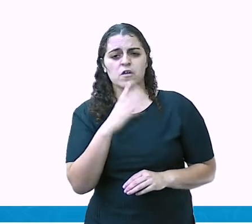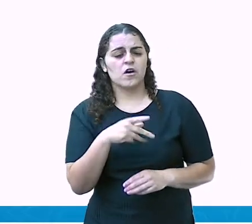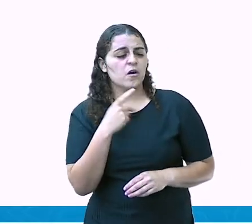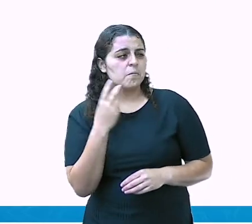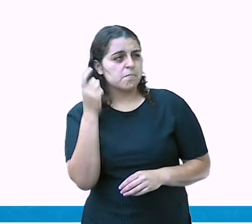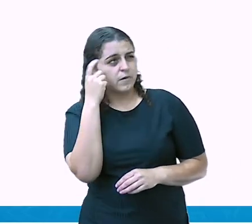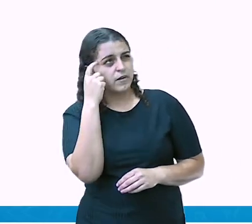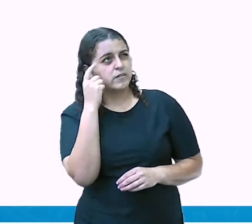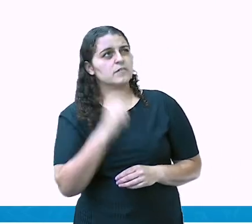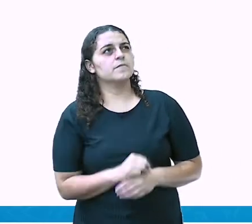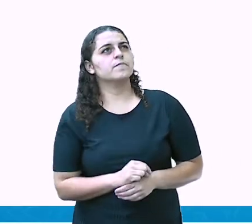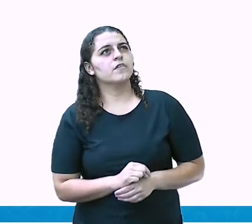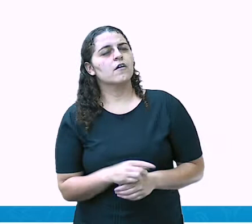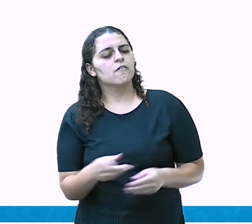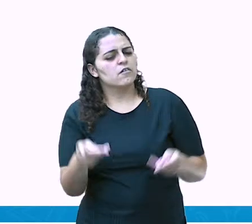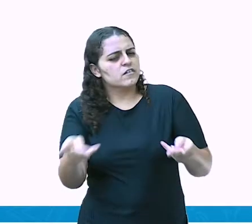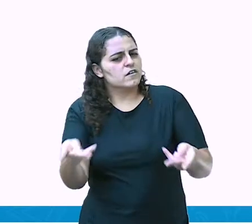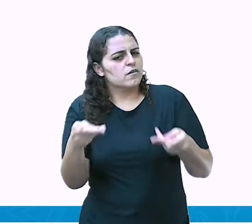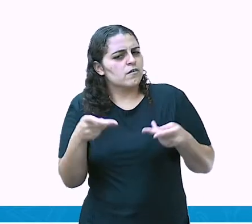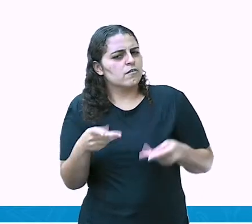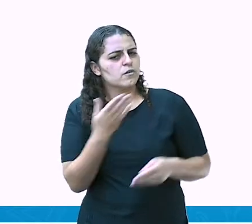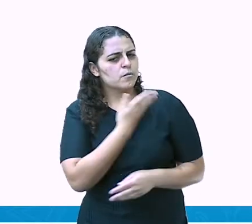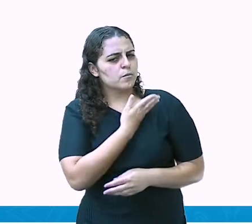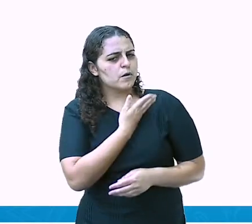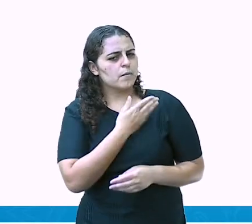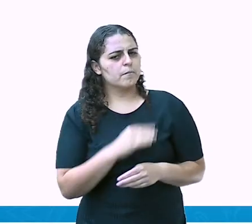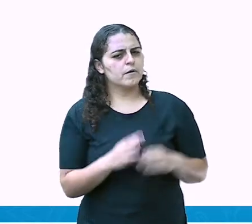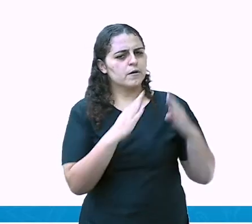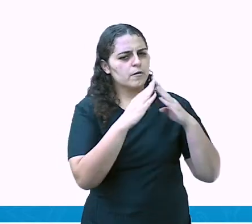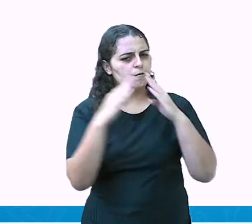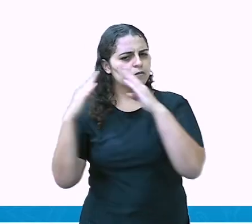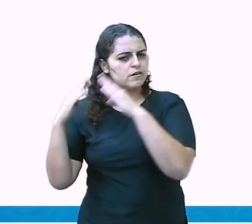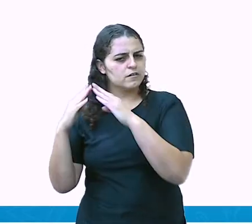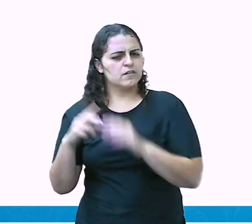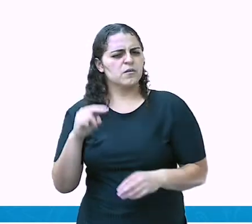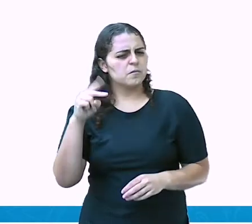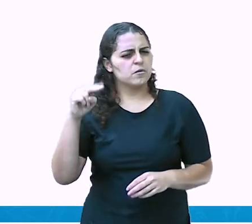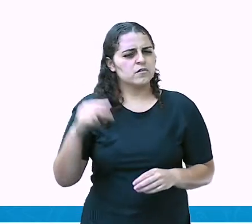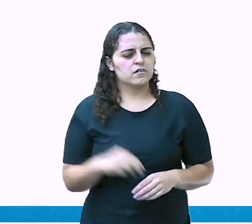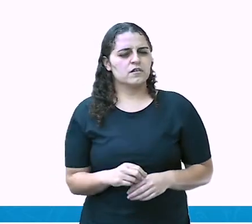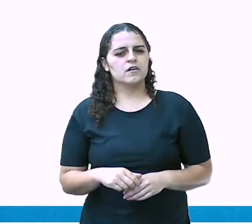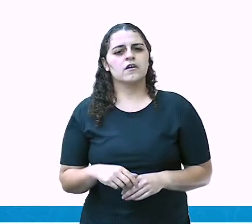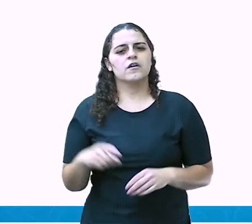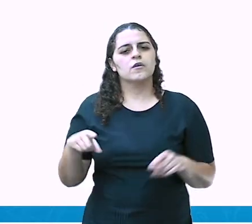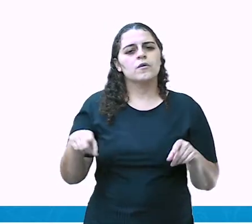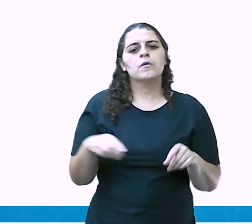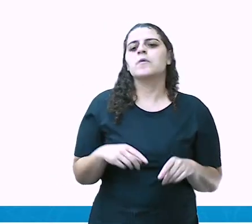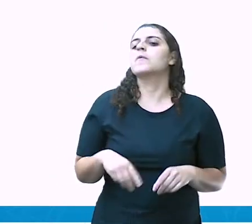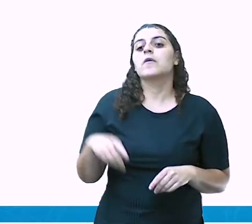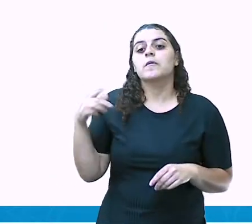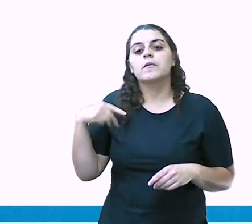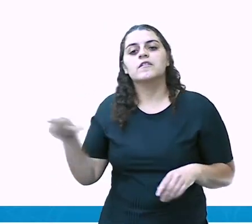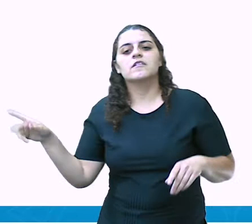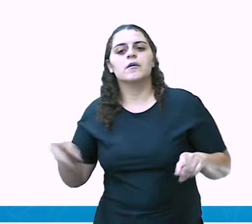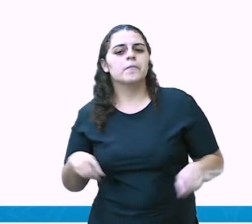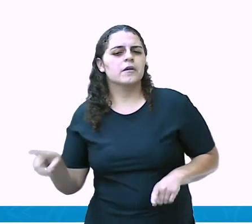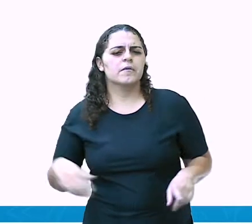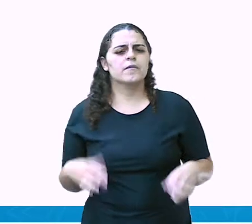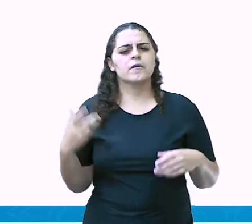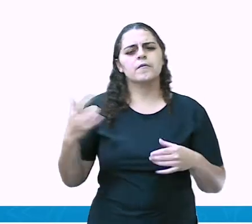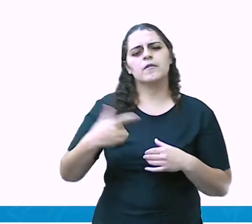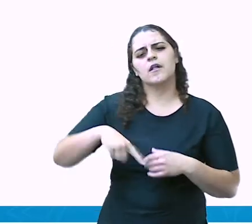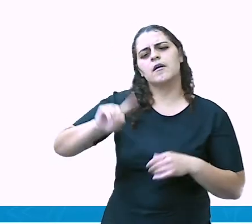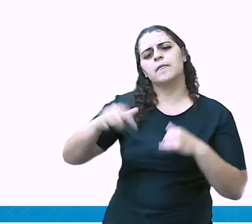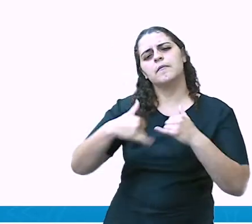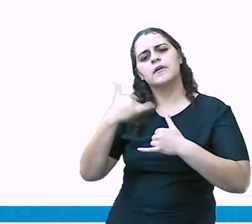situação, né? Você convidou aí o coleguinha vizinho, o irmãozinho, primo. E passaram uma tarde inteira brincando,